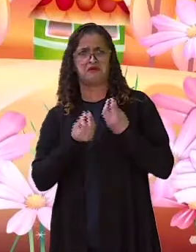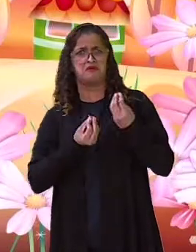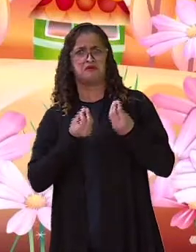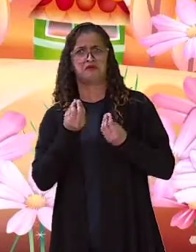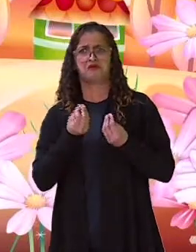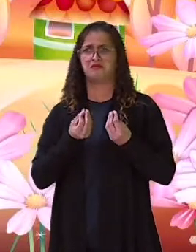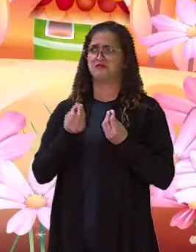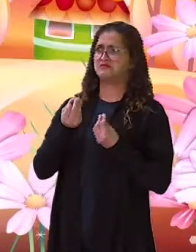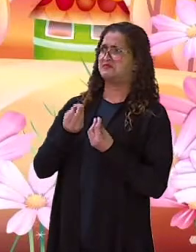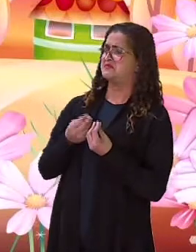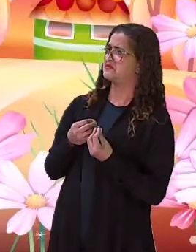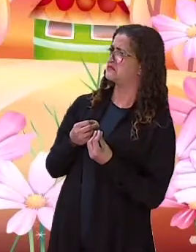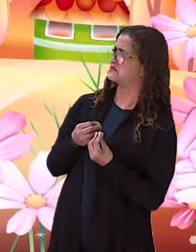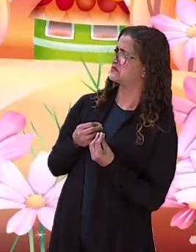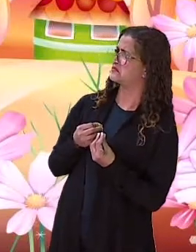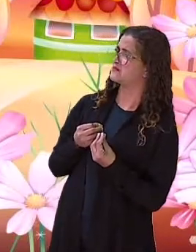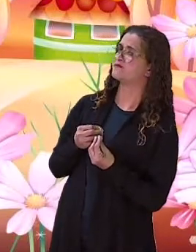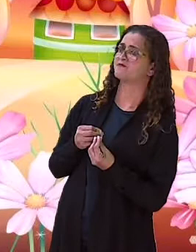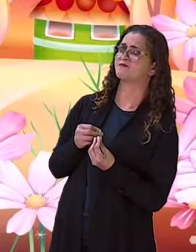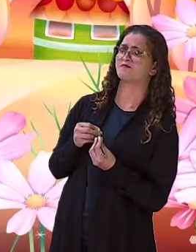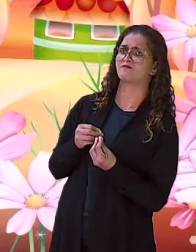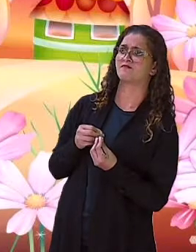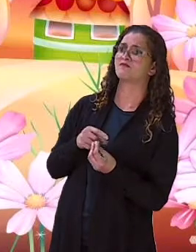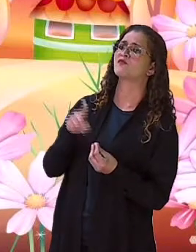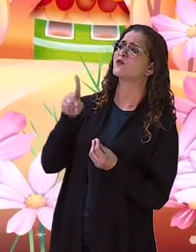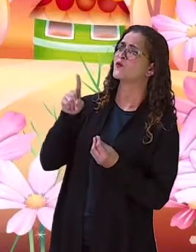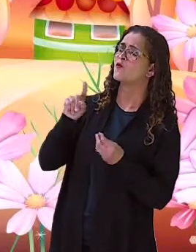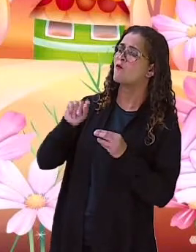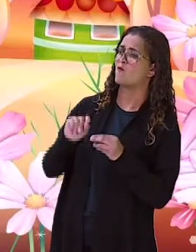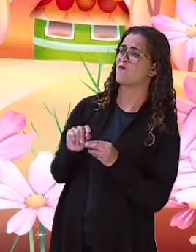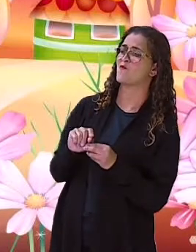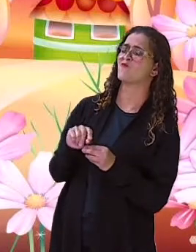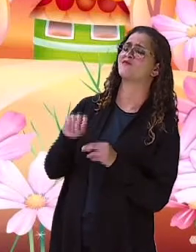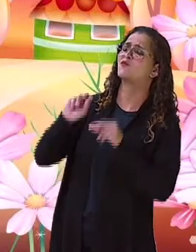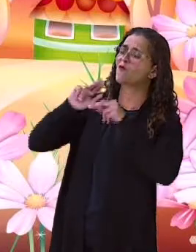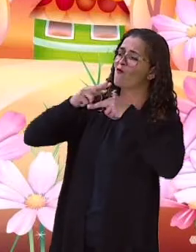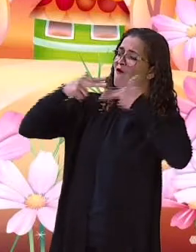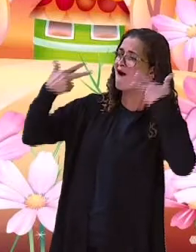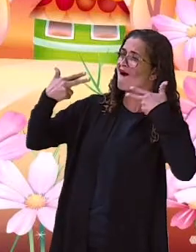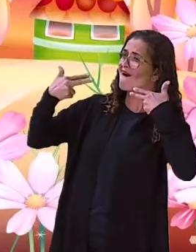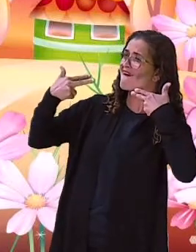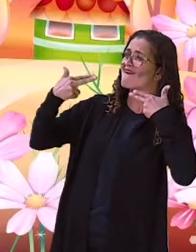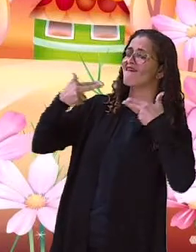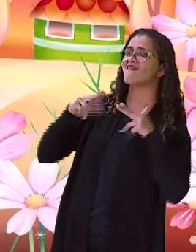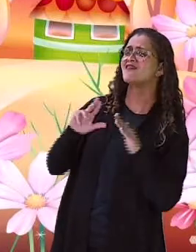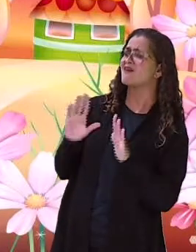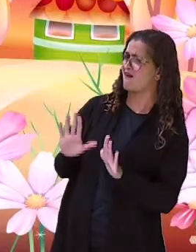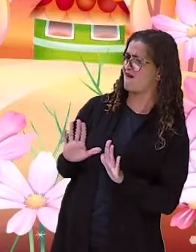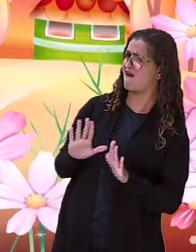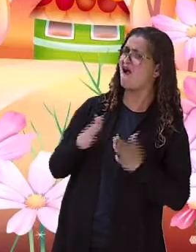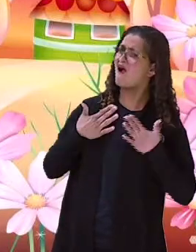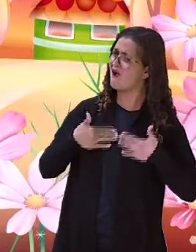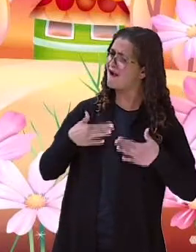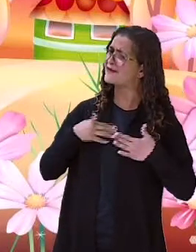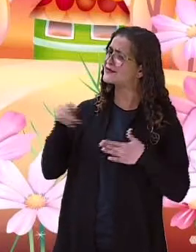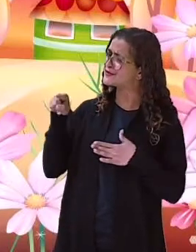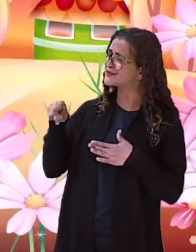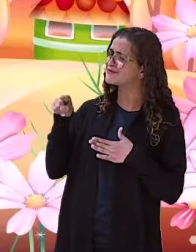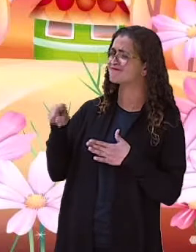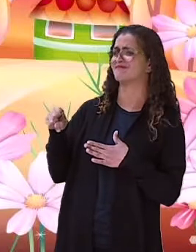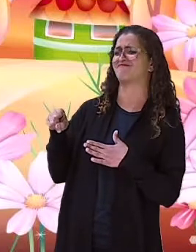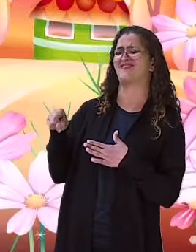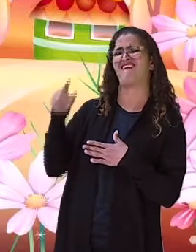riqueza continuou. E tem uma boa notícia. O seu caso é muito simples. Eu mesmo,